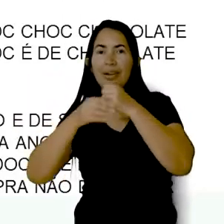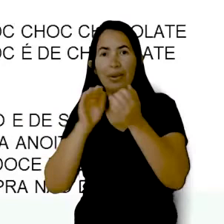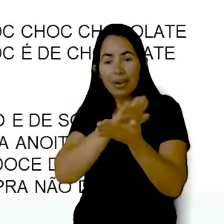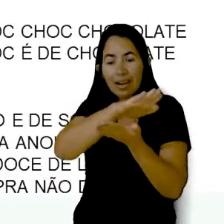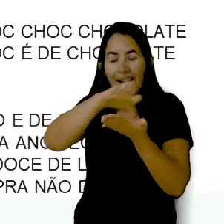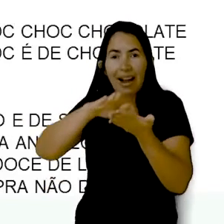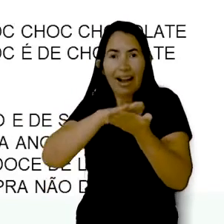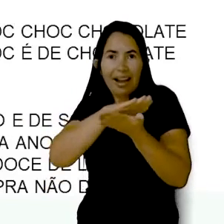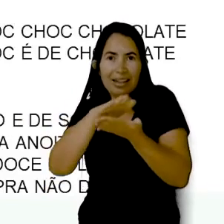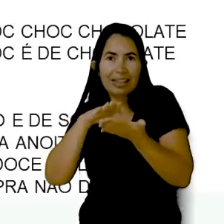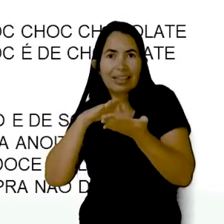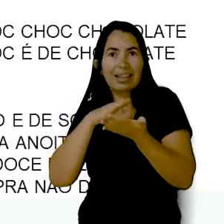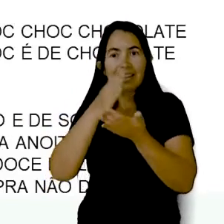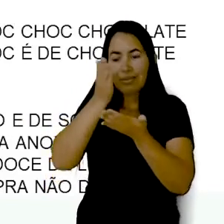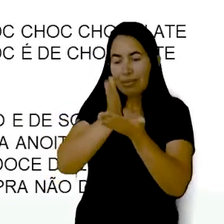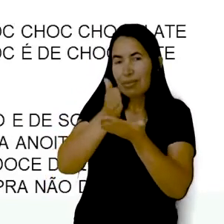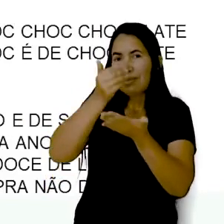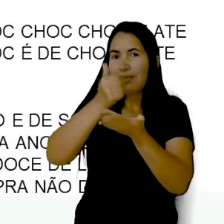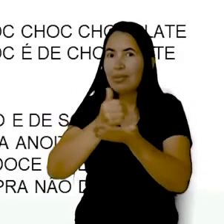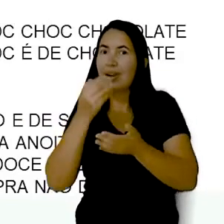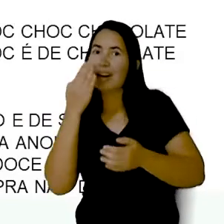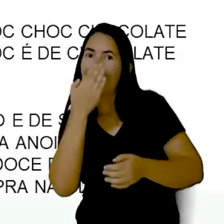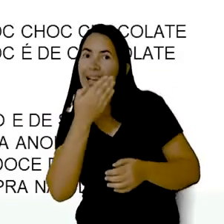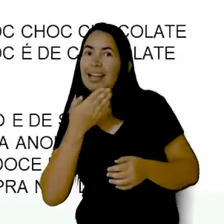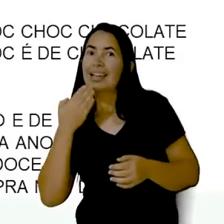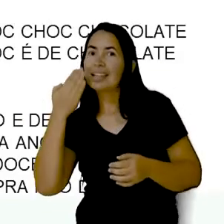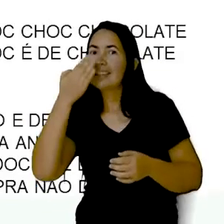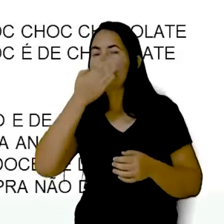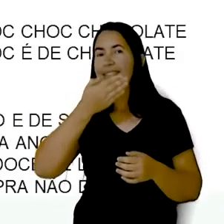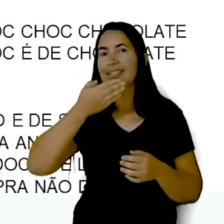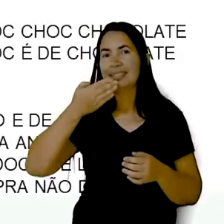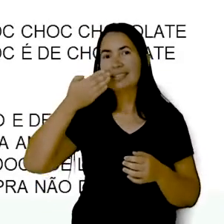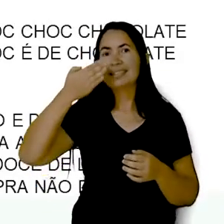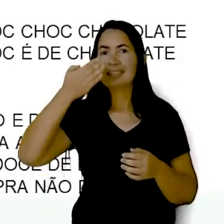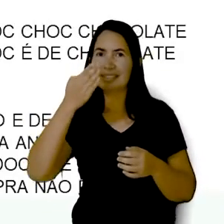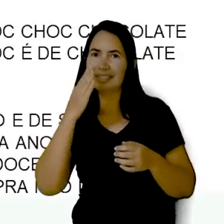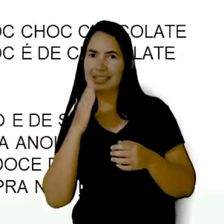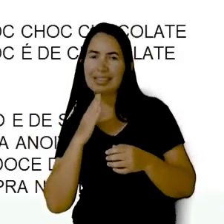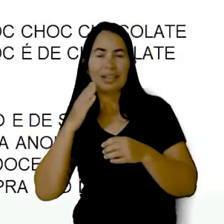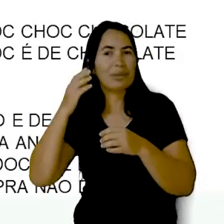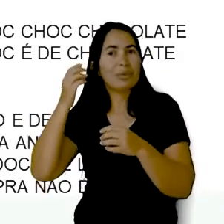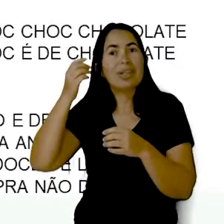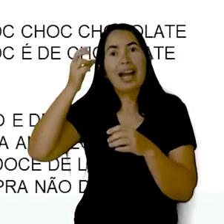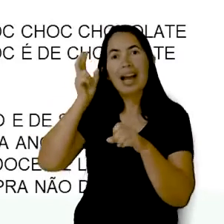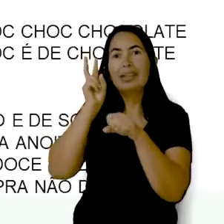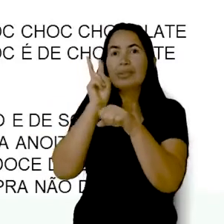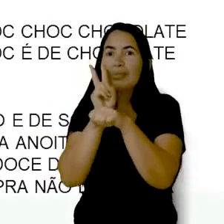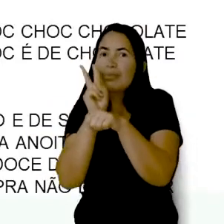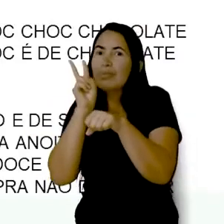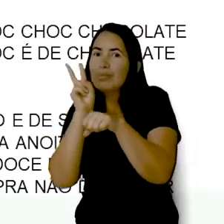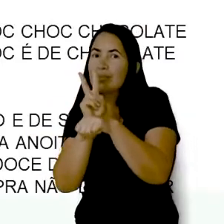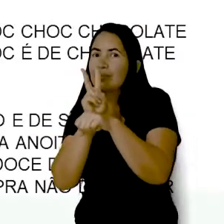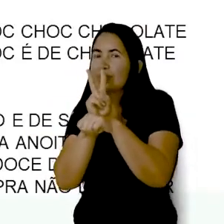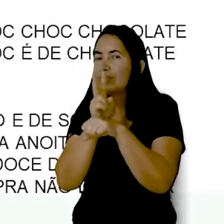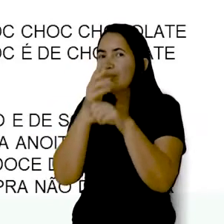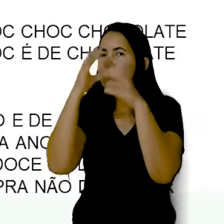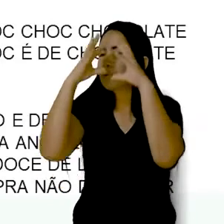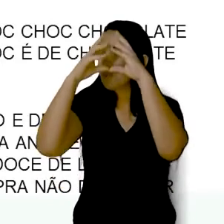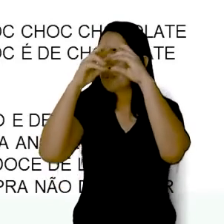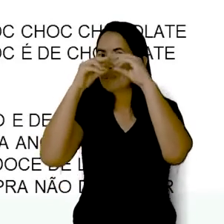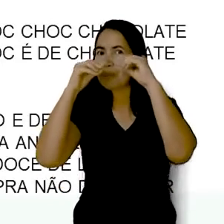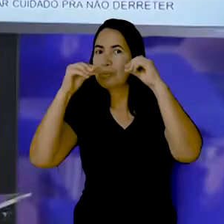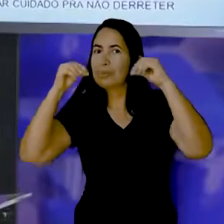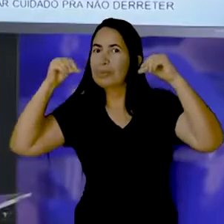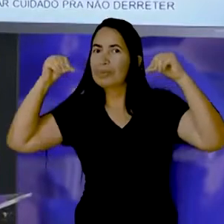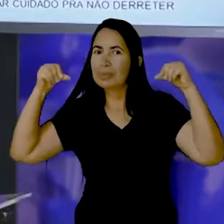Brigadeiro rocambole, doce de leite É só você tomar cuidado pra não derreter